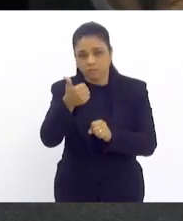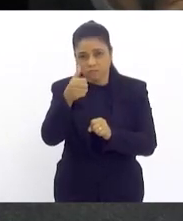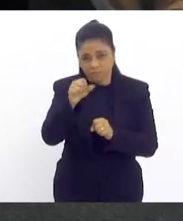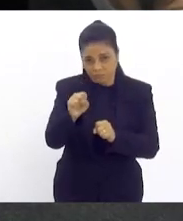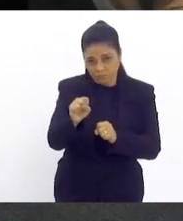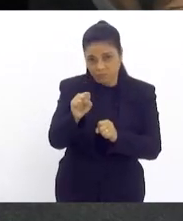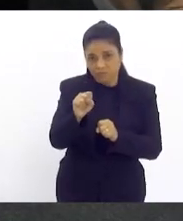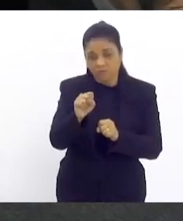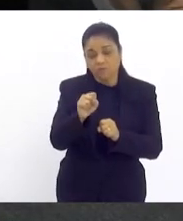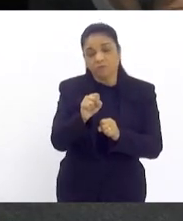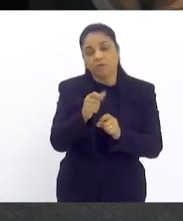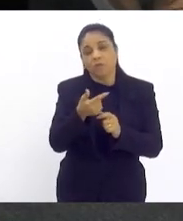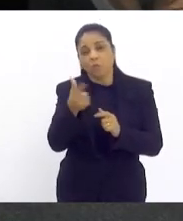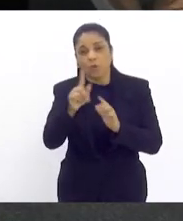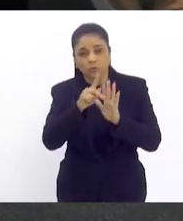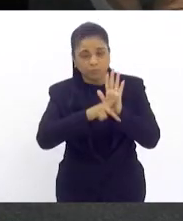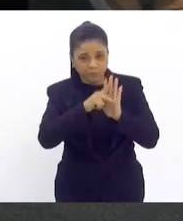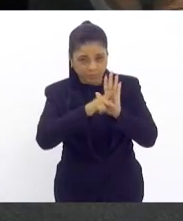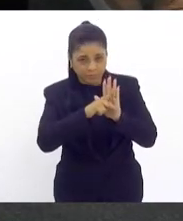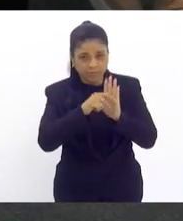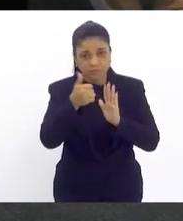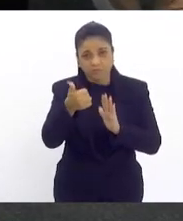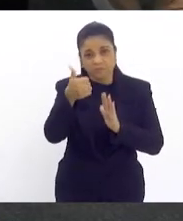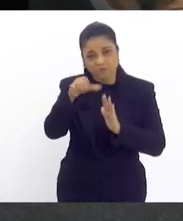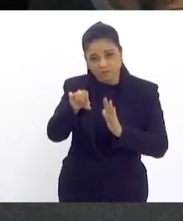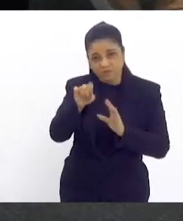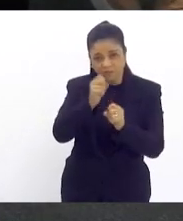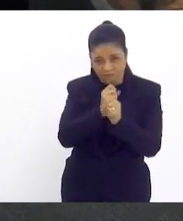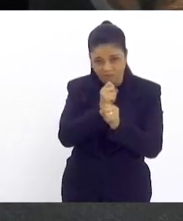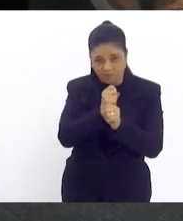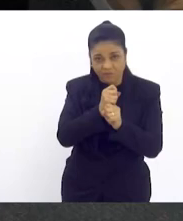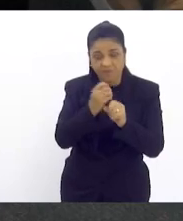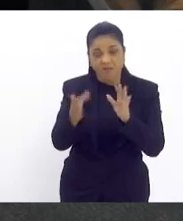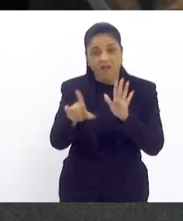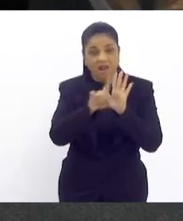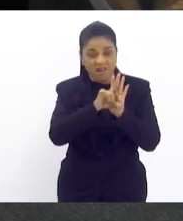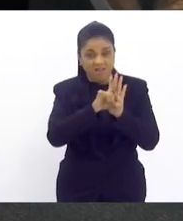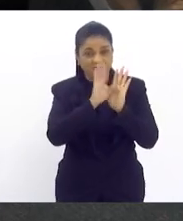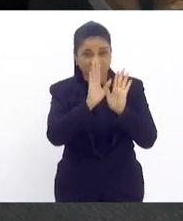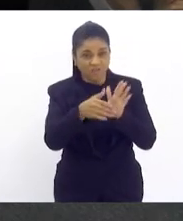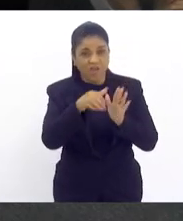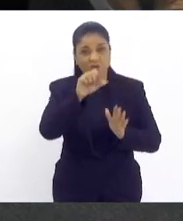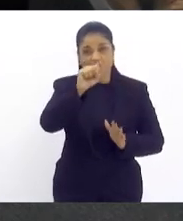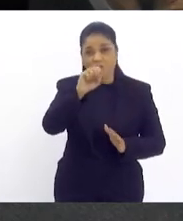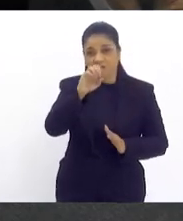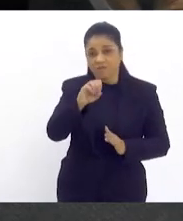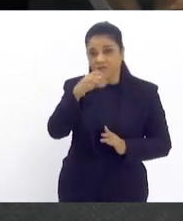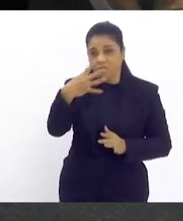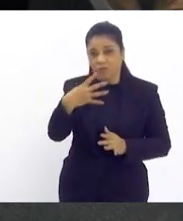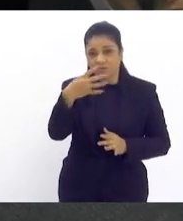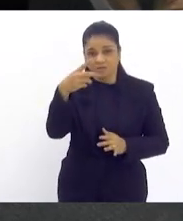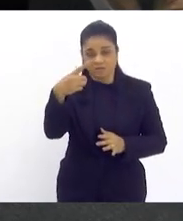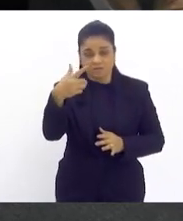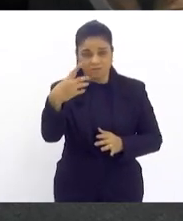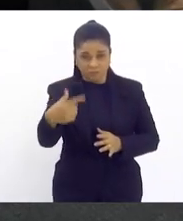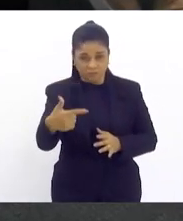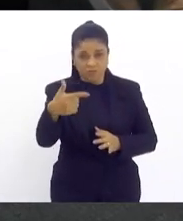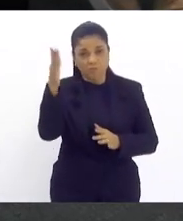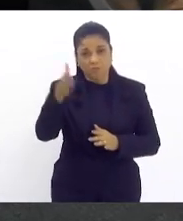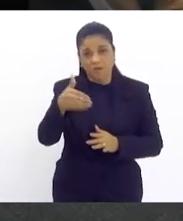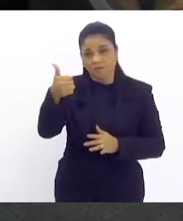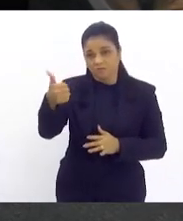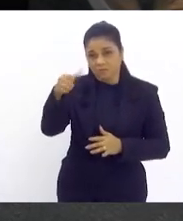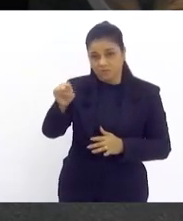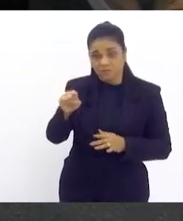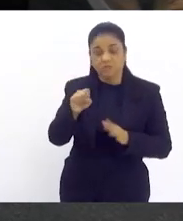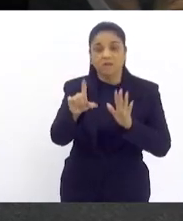em 2019. respectivamente, a lei, hoje já a 8042 de 2018, e